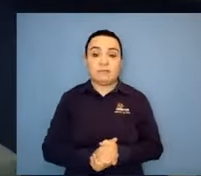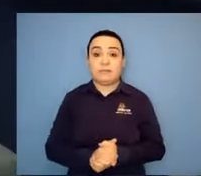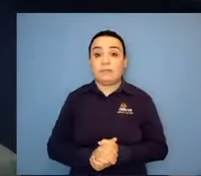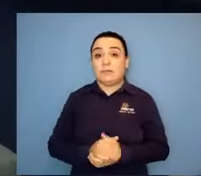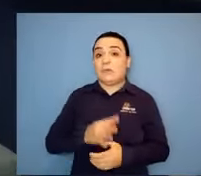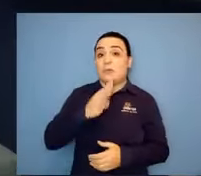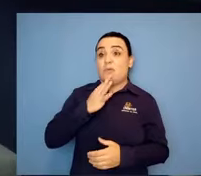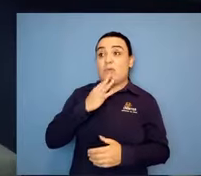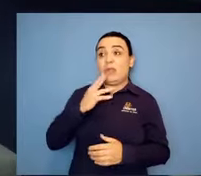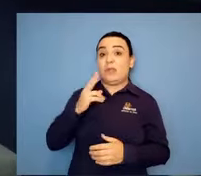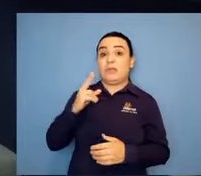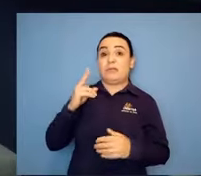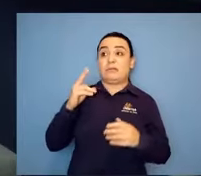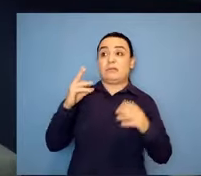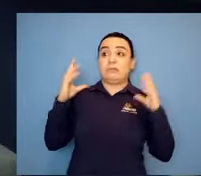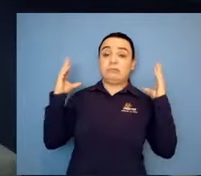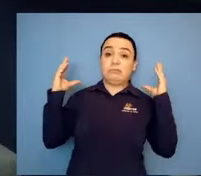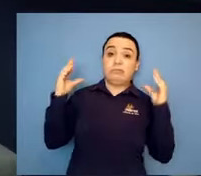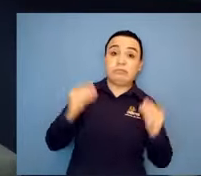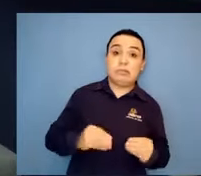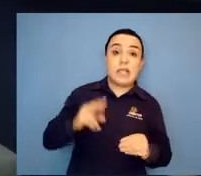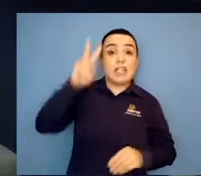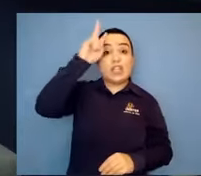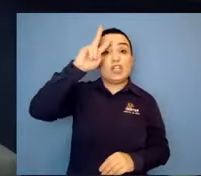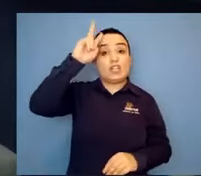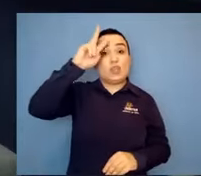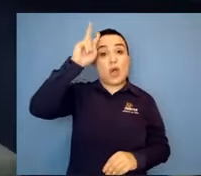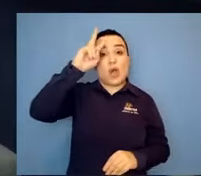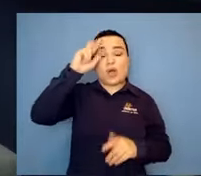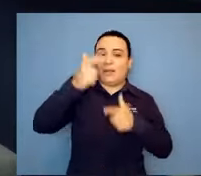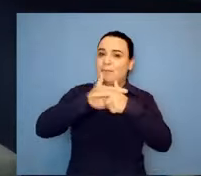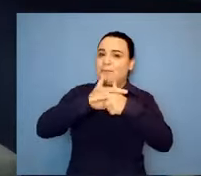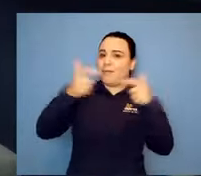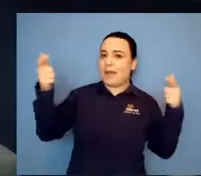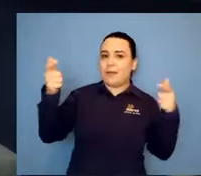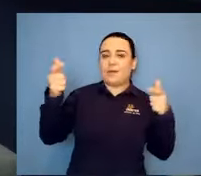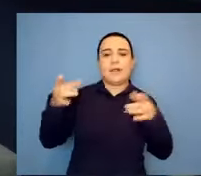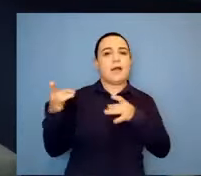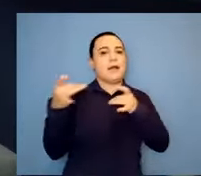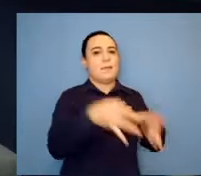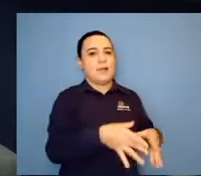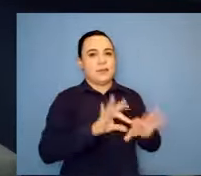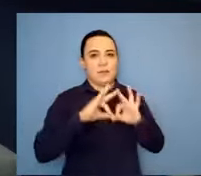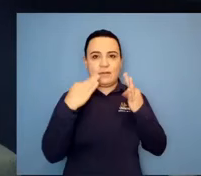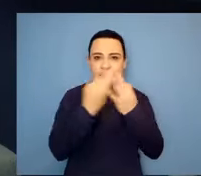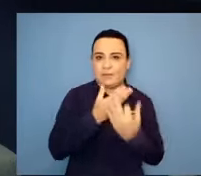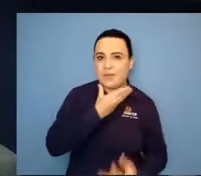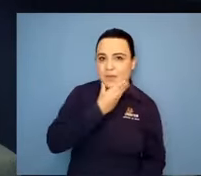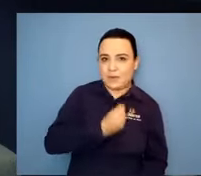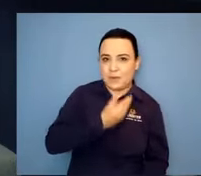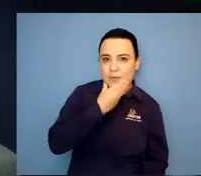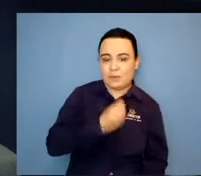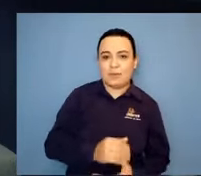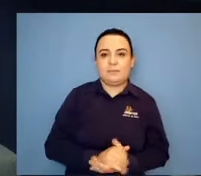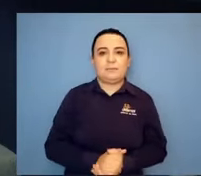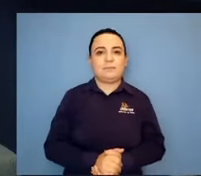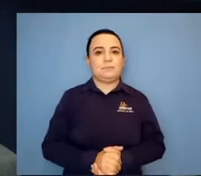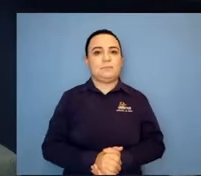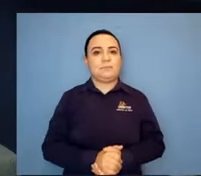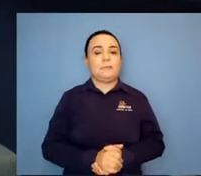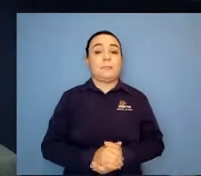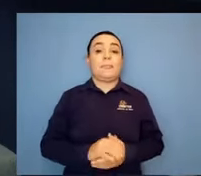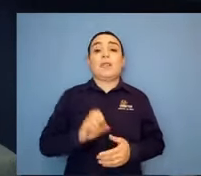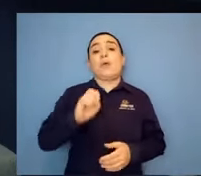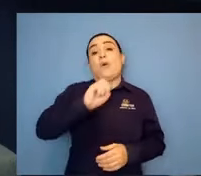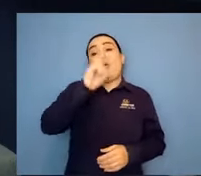Gabriel morava longe já, né? E olha o que ele falou para mim. Ah, você está procurando doença. Ai, que horror, imagina. Eu